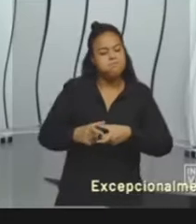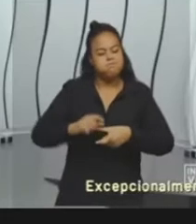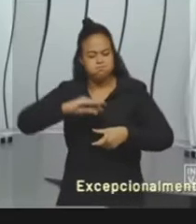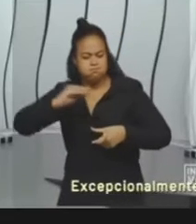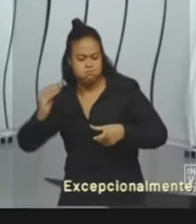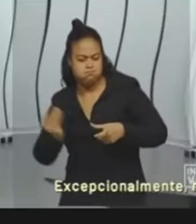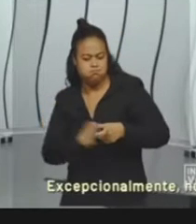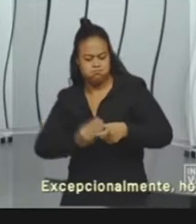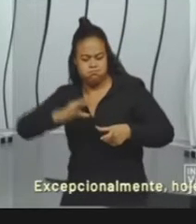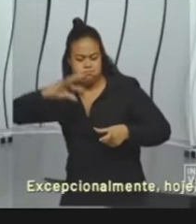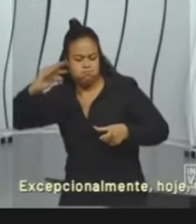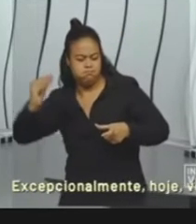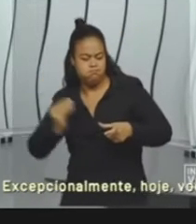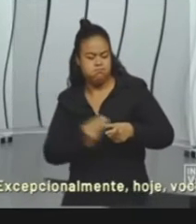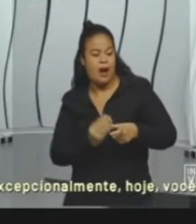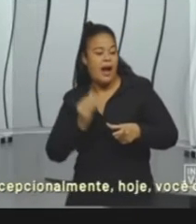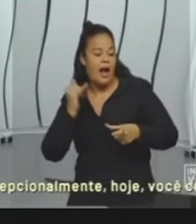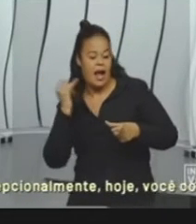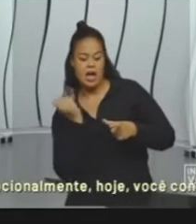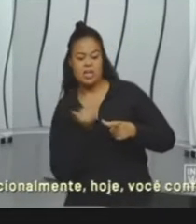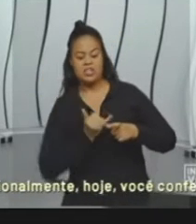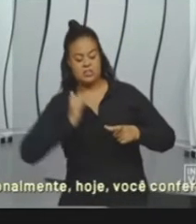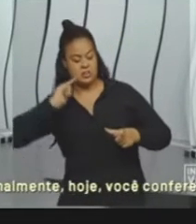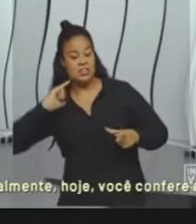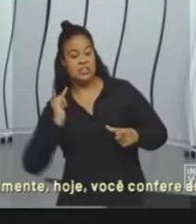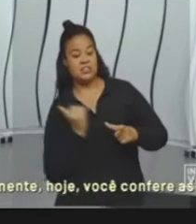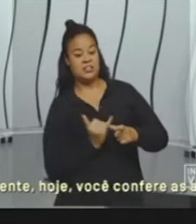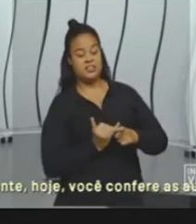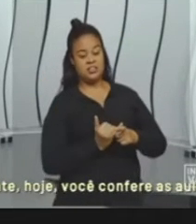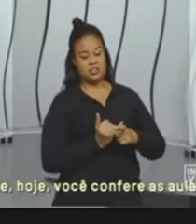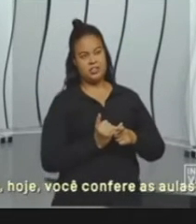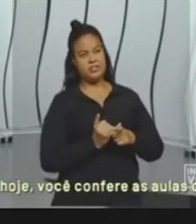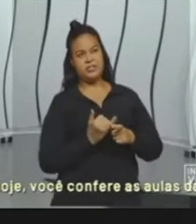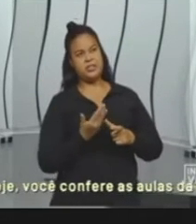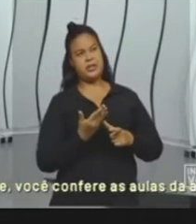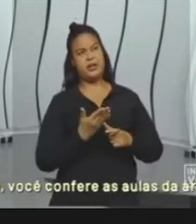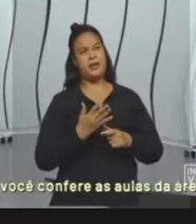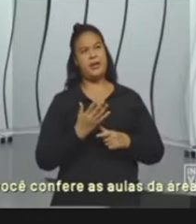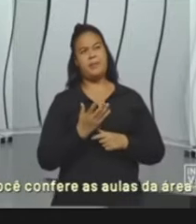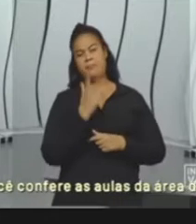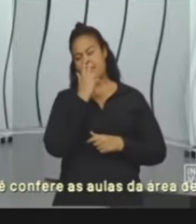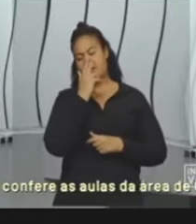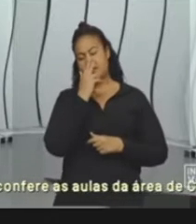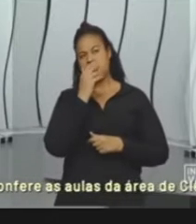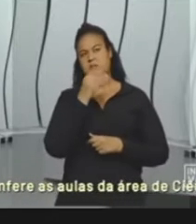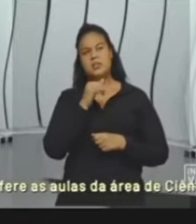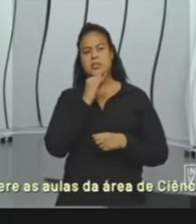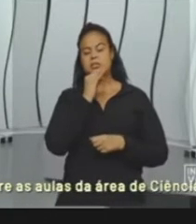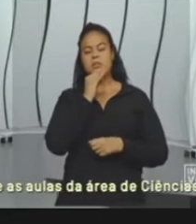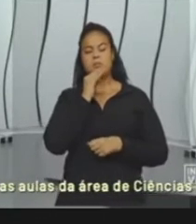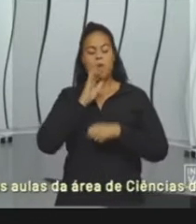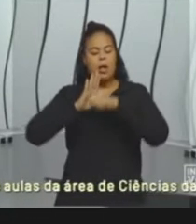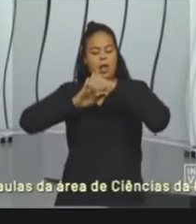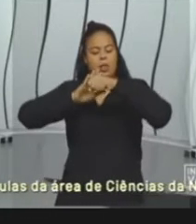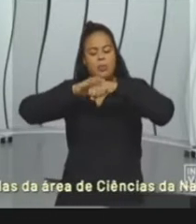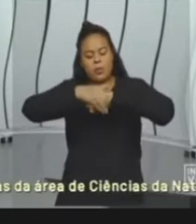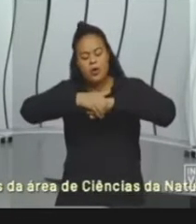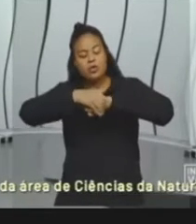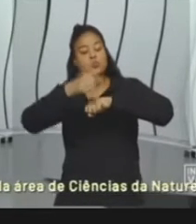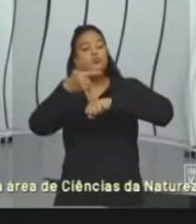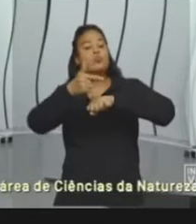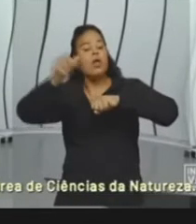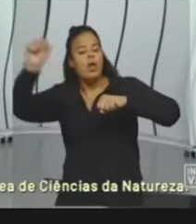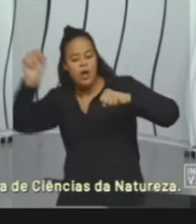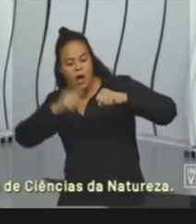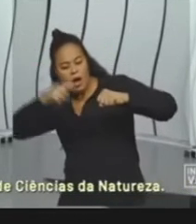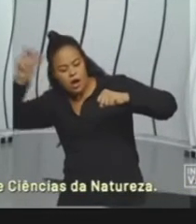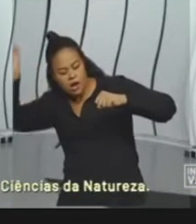formas de armazenar essa energia, principalmente quando é à noite, que você não tem o Sol irradiando aquela região do planeta,